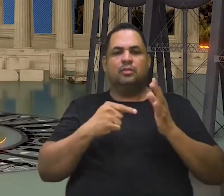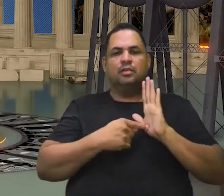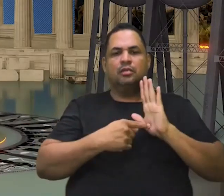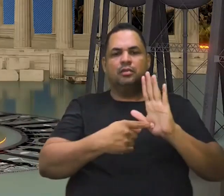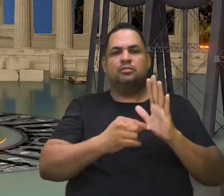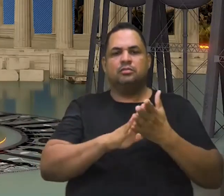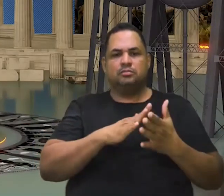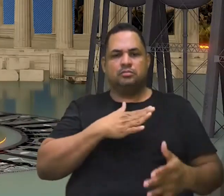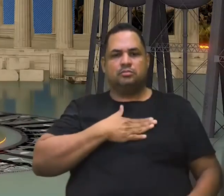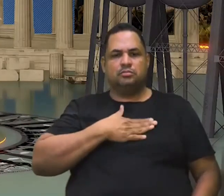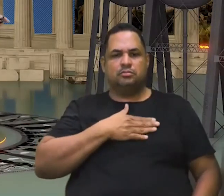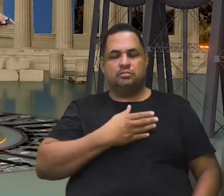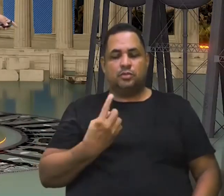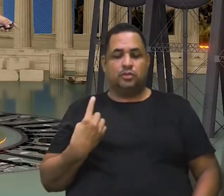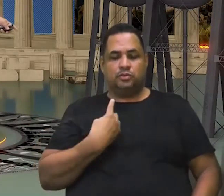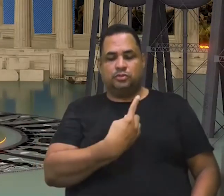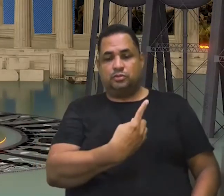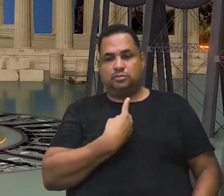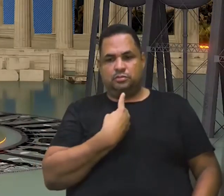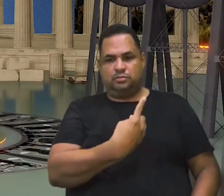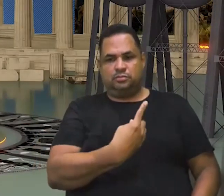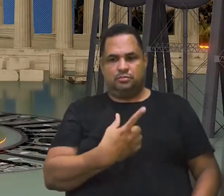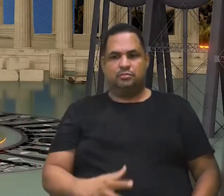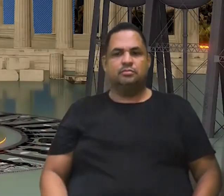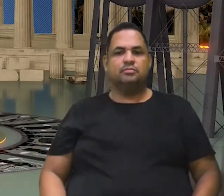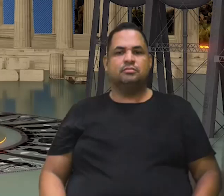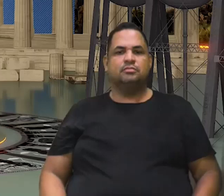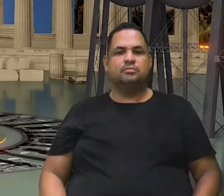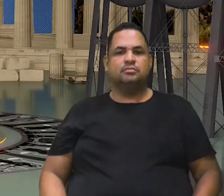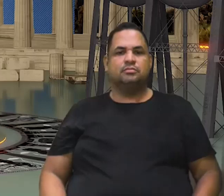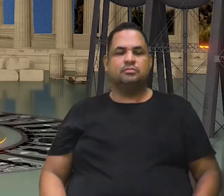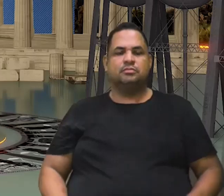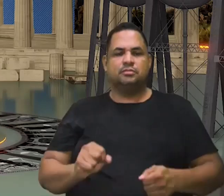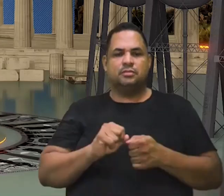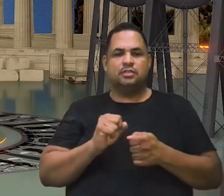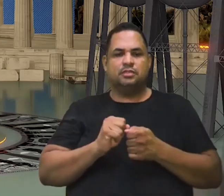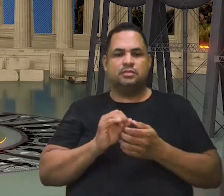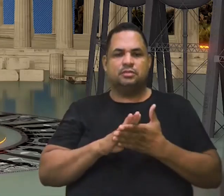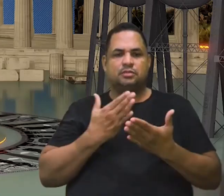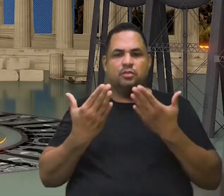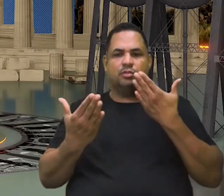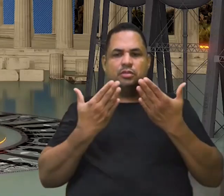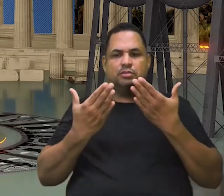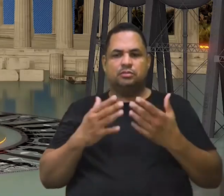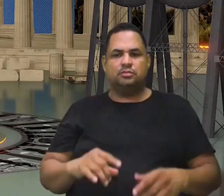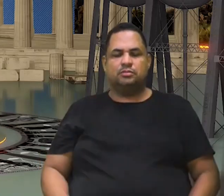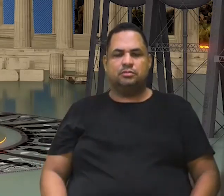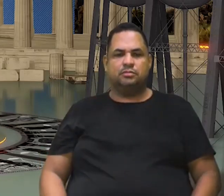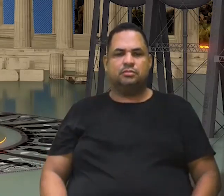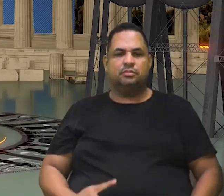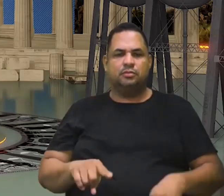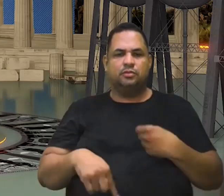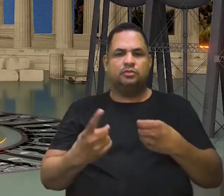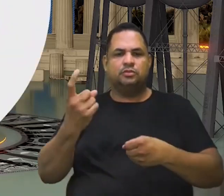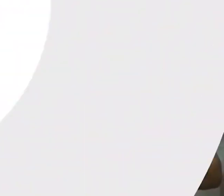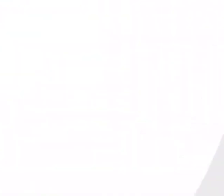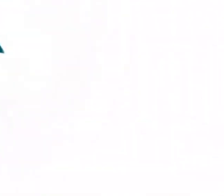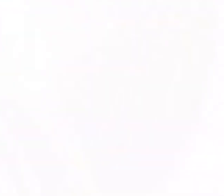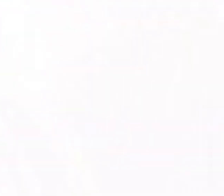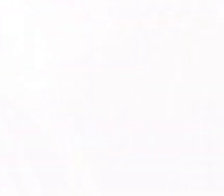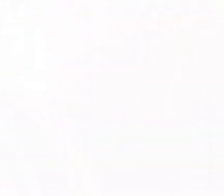apresentar as minhas, eu e o professor Samir aqui, Aí, vai fazer essa analogia, né? Daqui a pouco a gente volta. Até mais. Tchau, tchau.